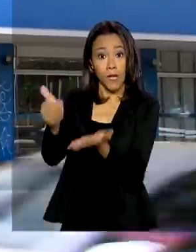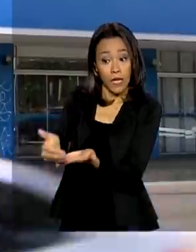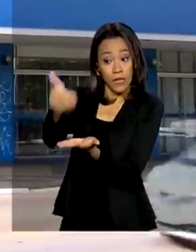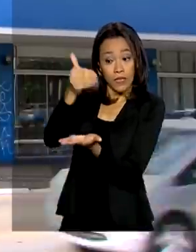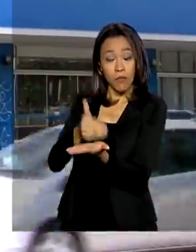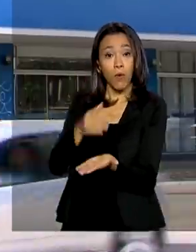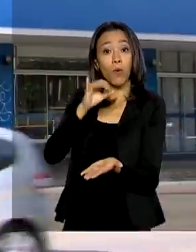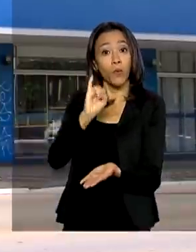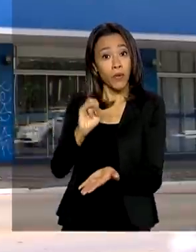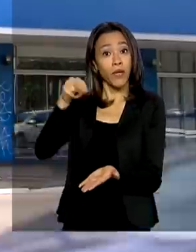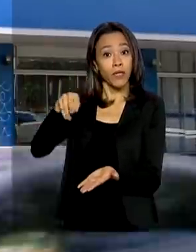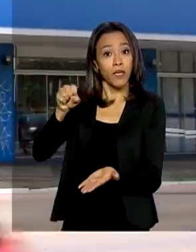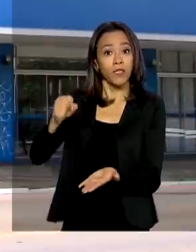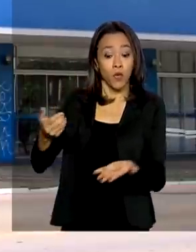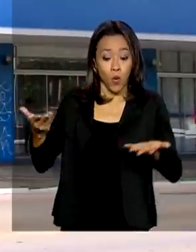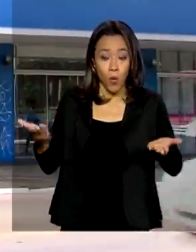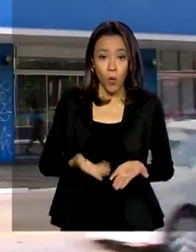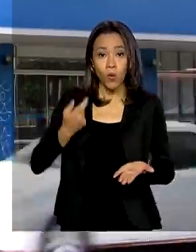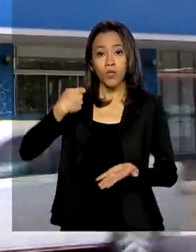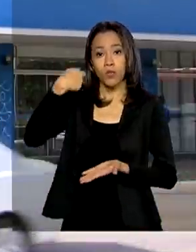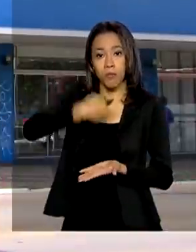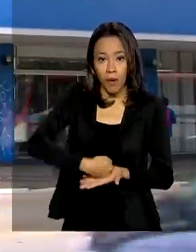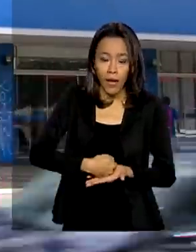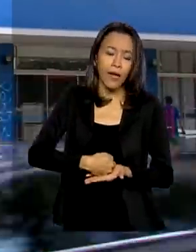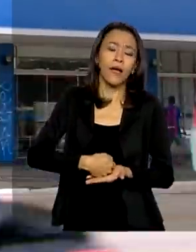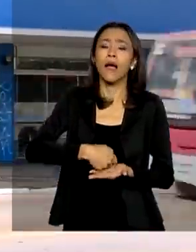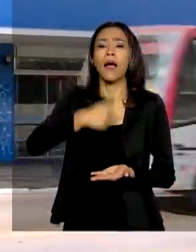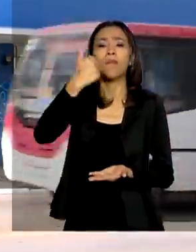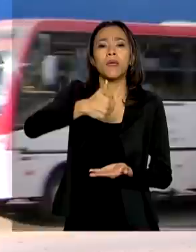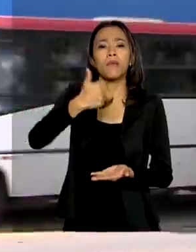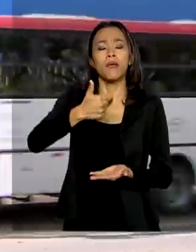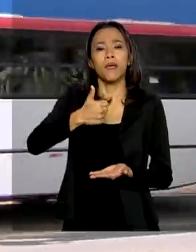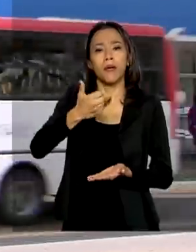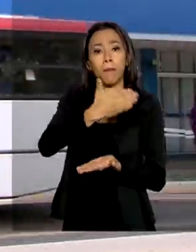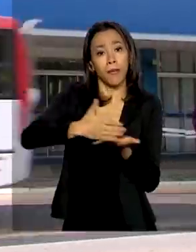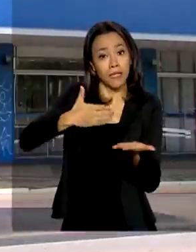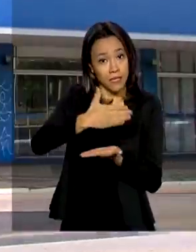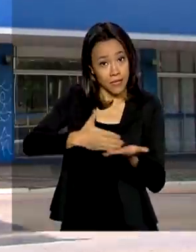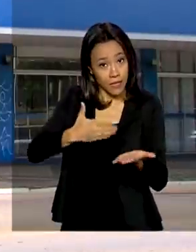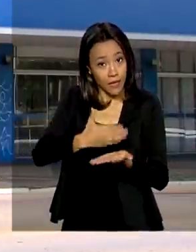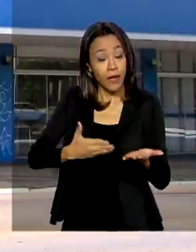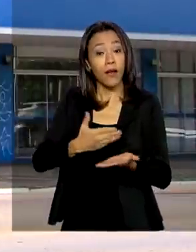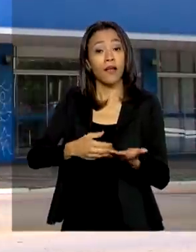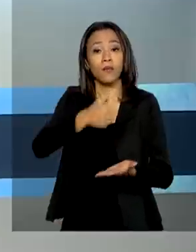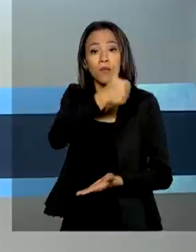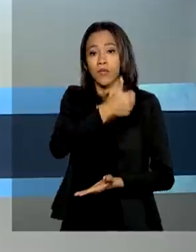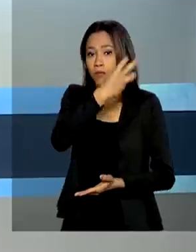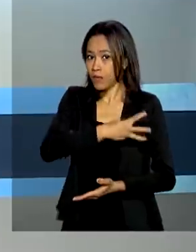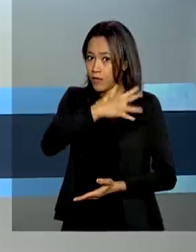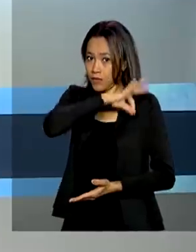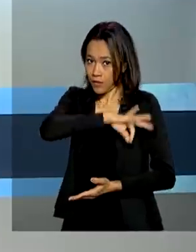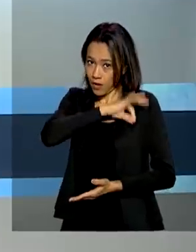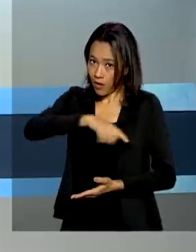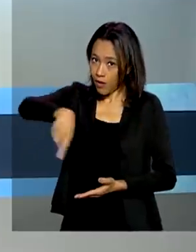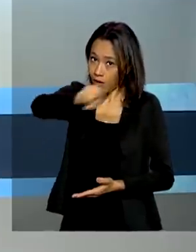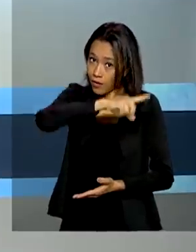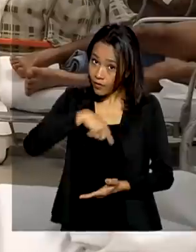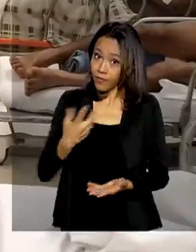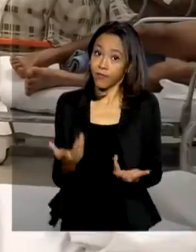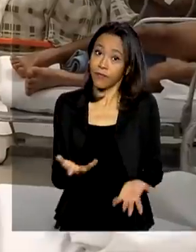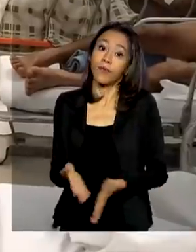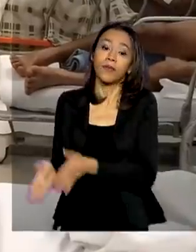INSS começa a pagar hoje a primeira parcela do 13º de aposentados e pensionistas. E veja também,